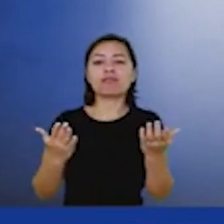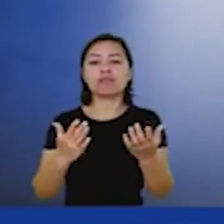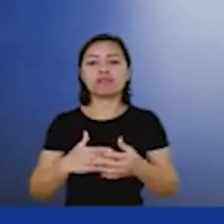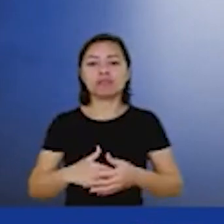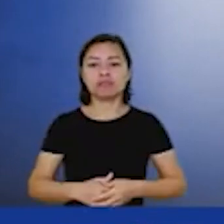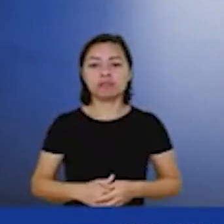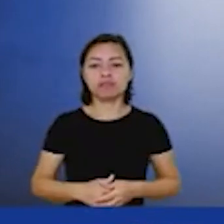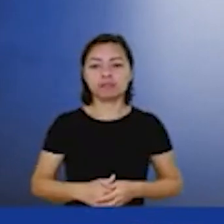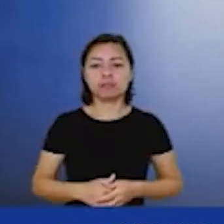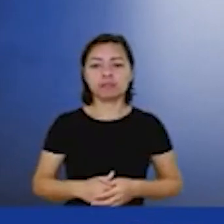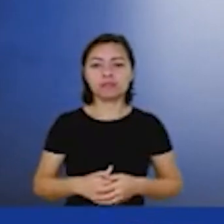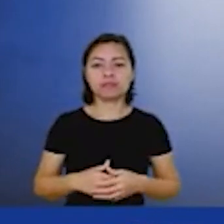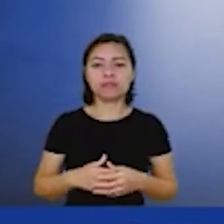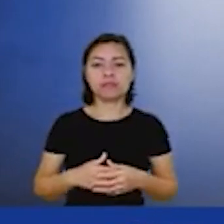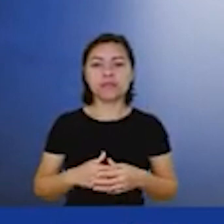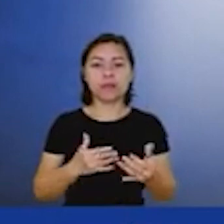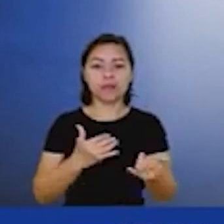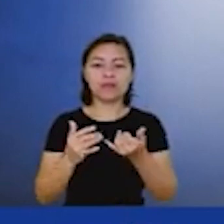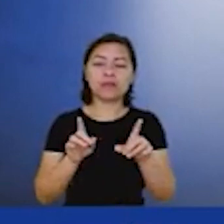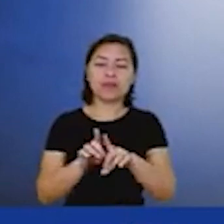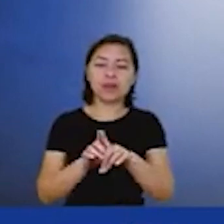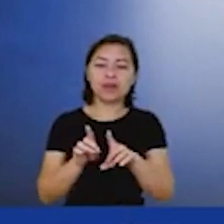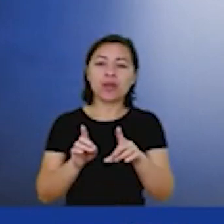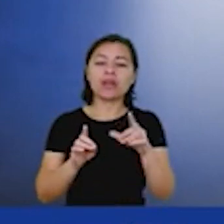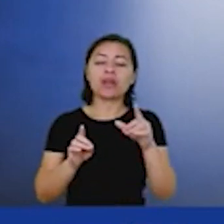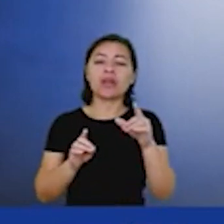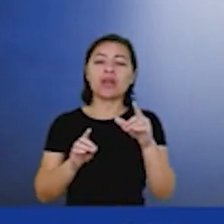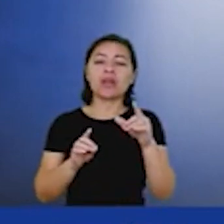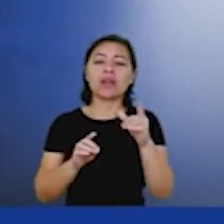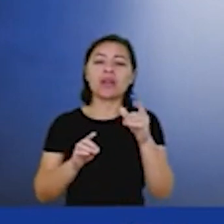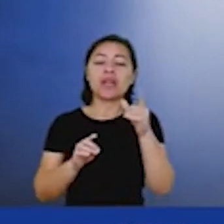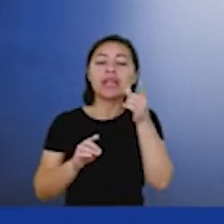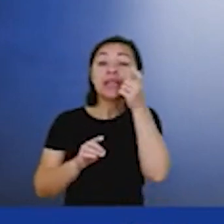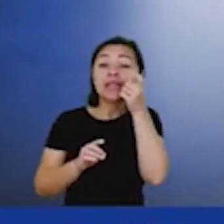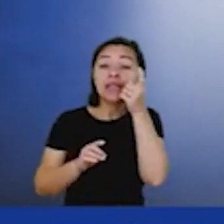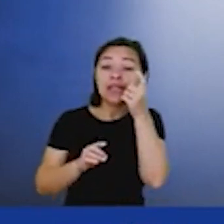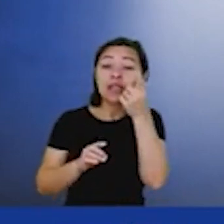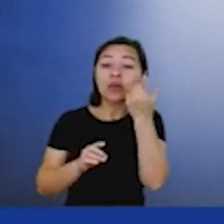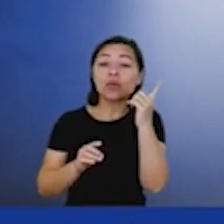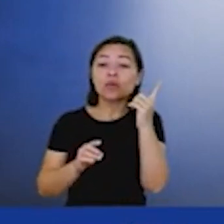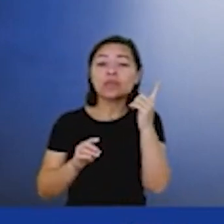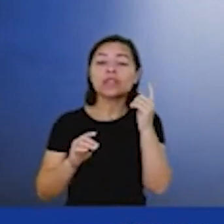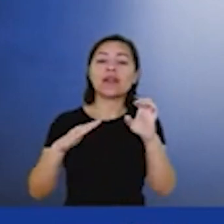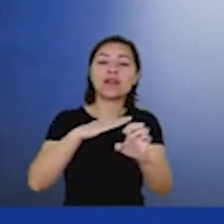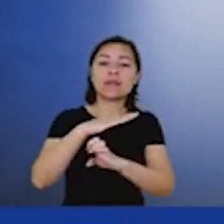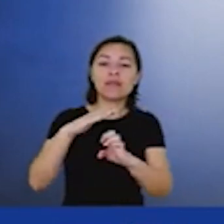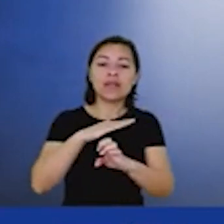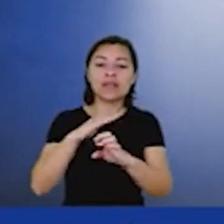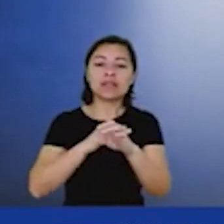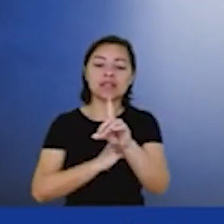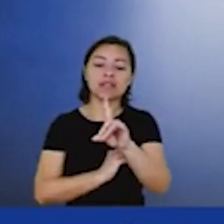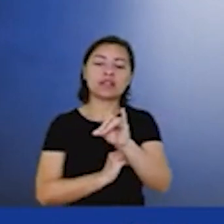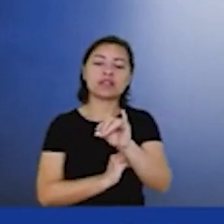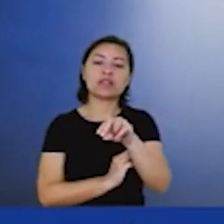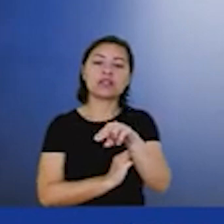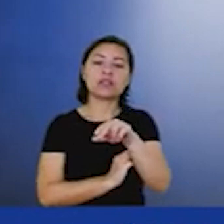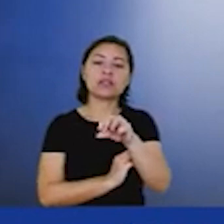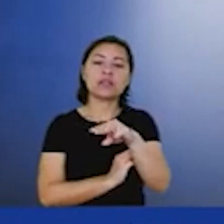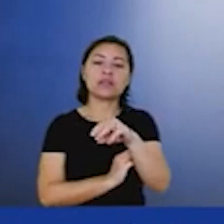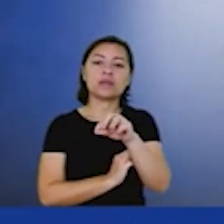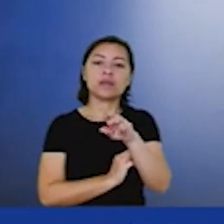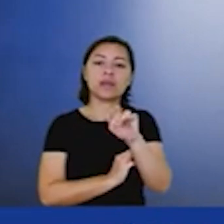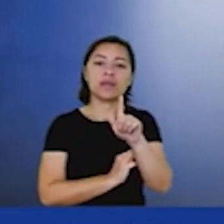um exemplo muito interessante pouco lembrado é o da empresa dinamarquesa de óleo e gás de ONG